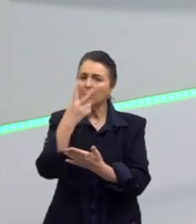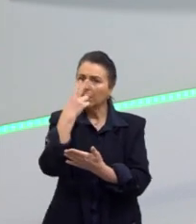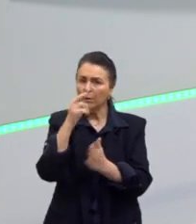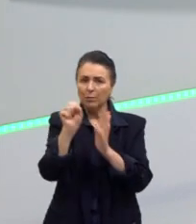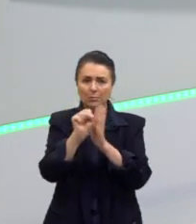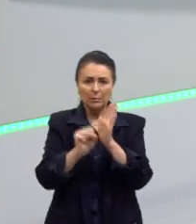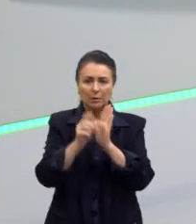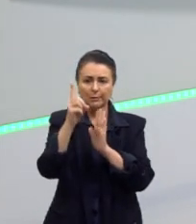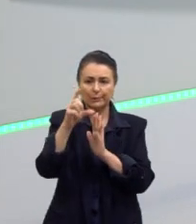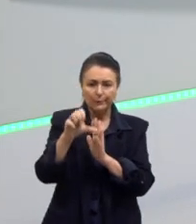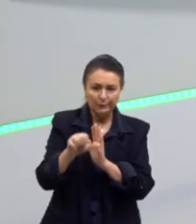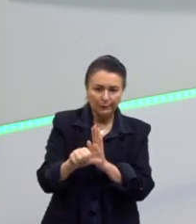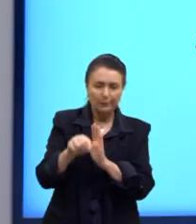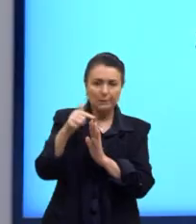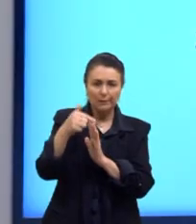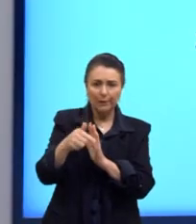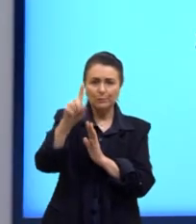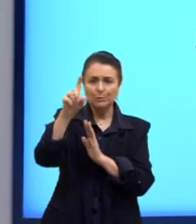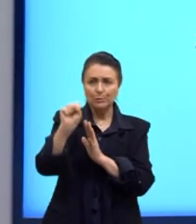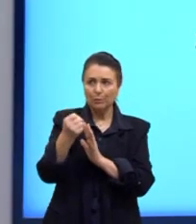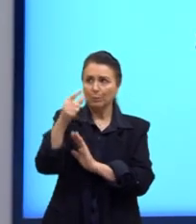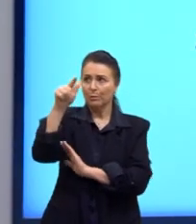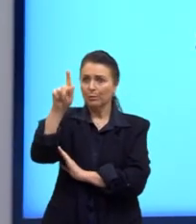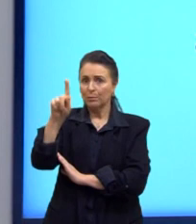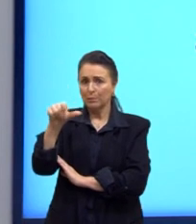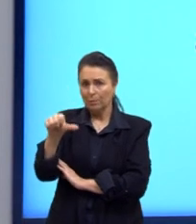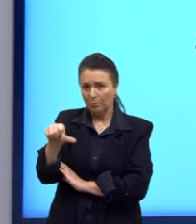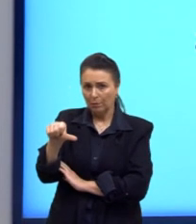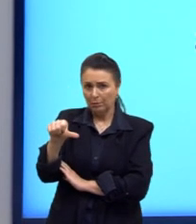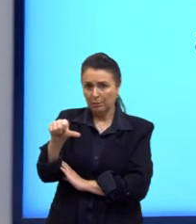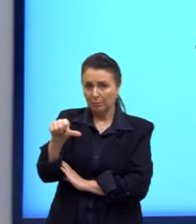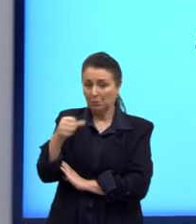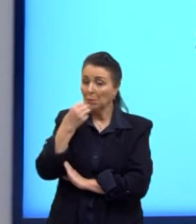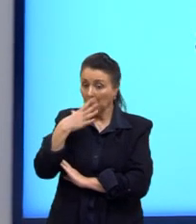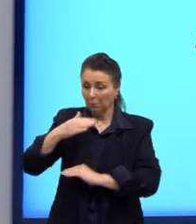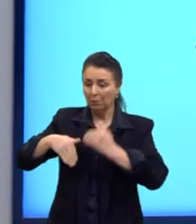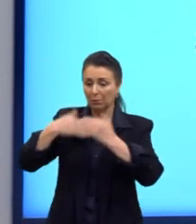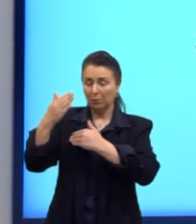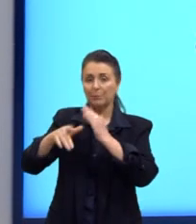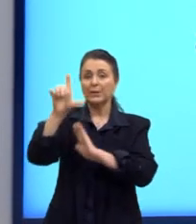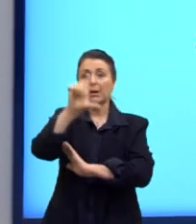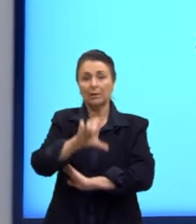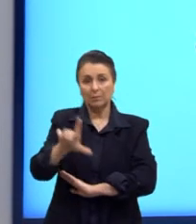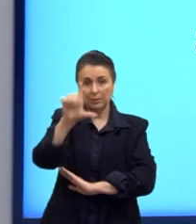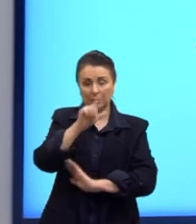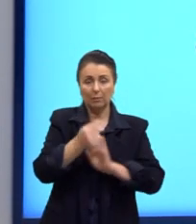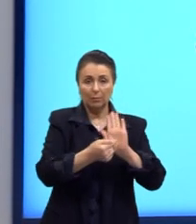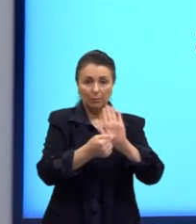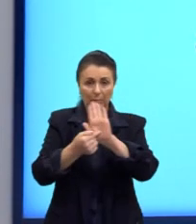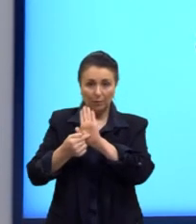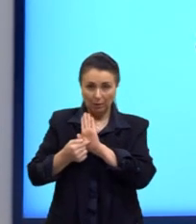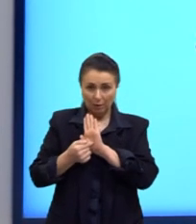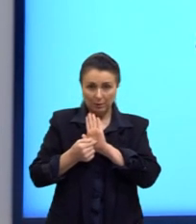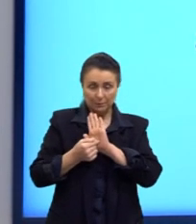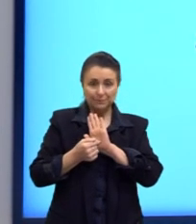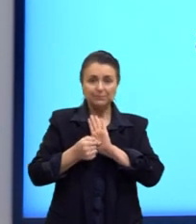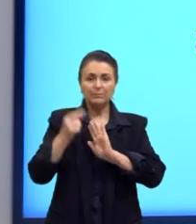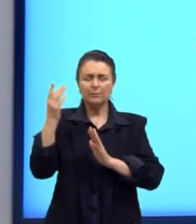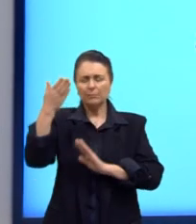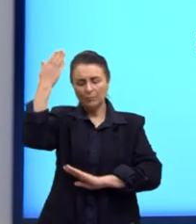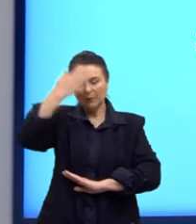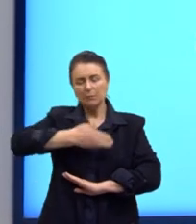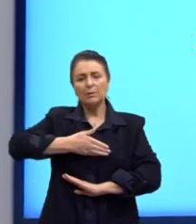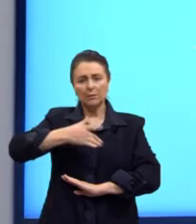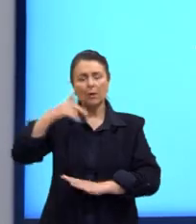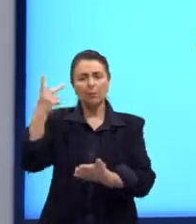XVII, XVIII e XIX? Que bom que evoluímos. E essa evolução, a literatura, ela nos traz demonstrando e provando